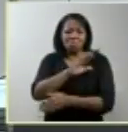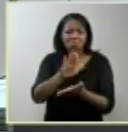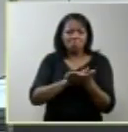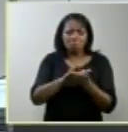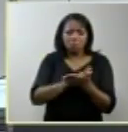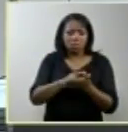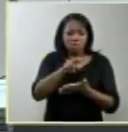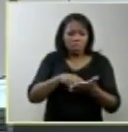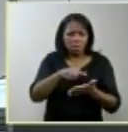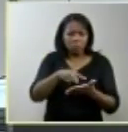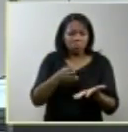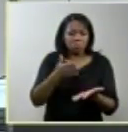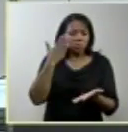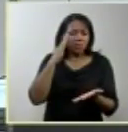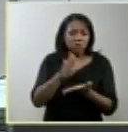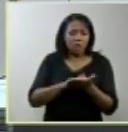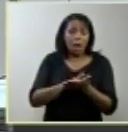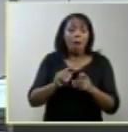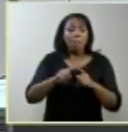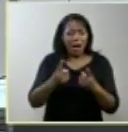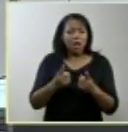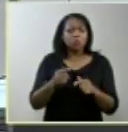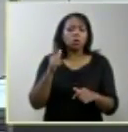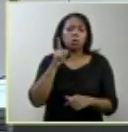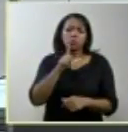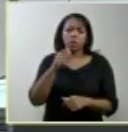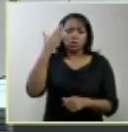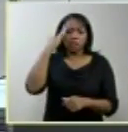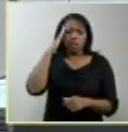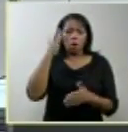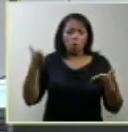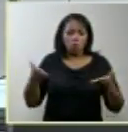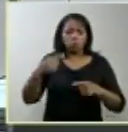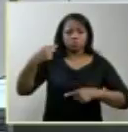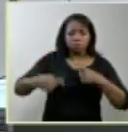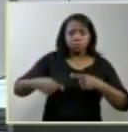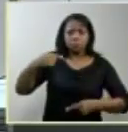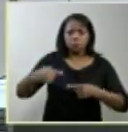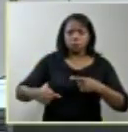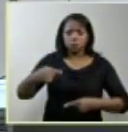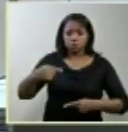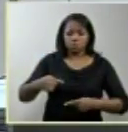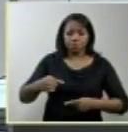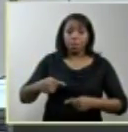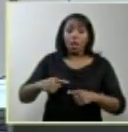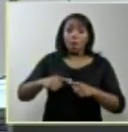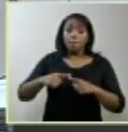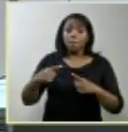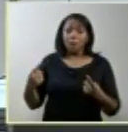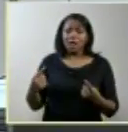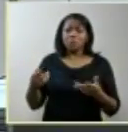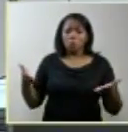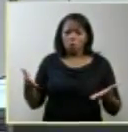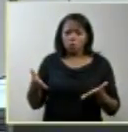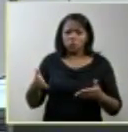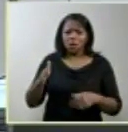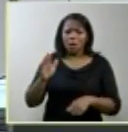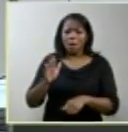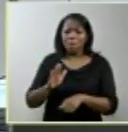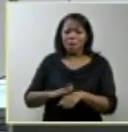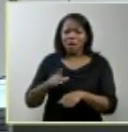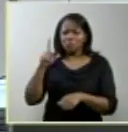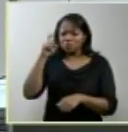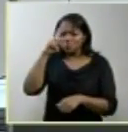médico entendem a complexidade do que hoje discutimos uma das cenas mais delicadas do filme